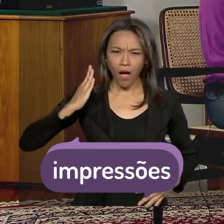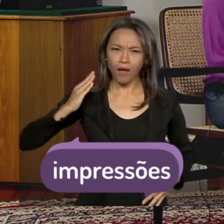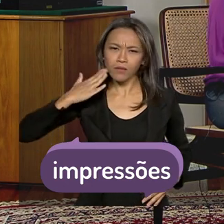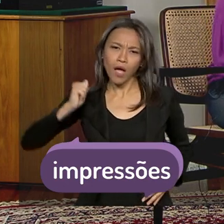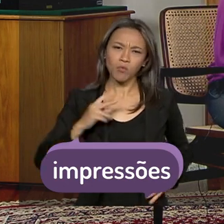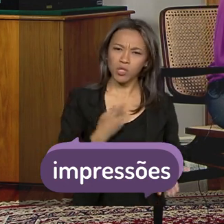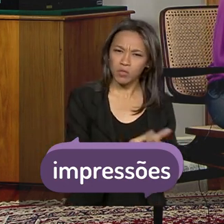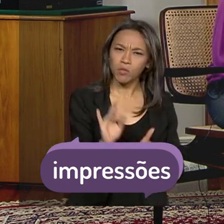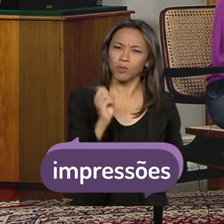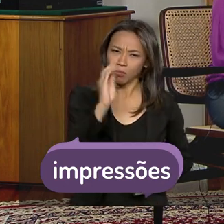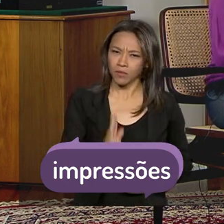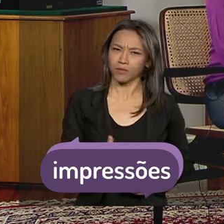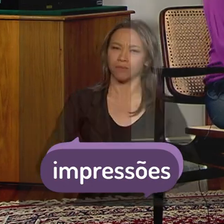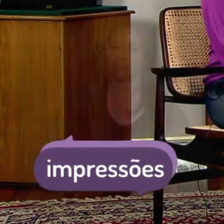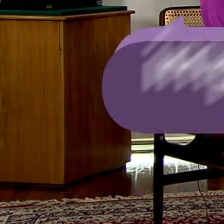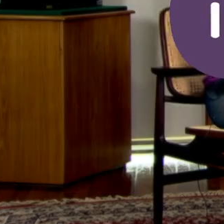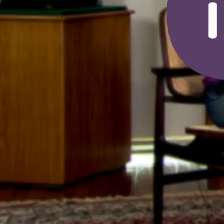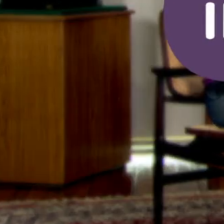inimigos do país.